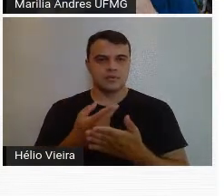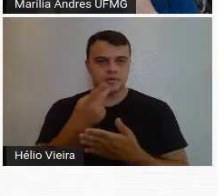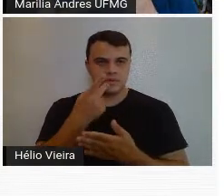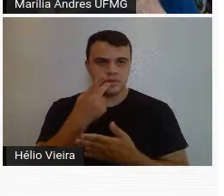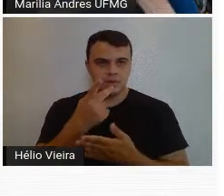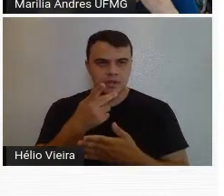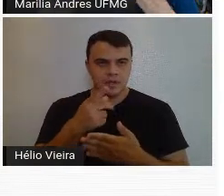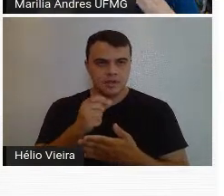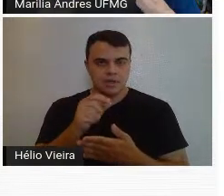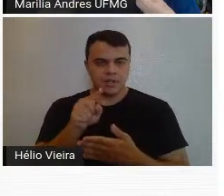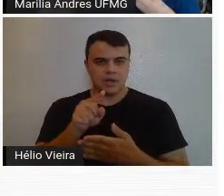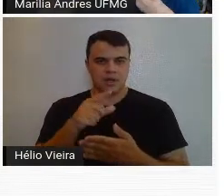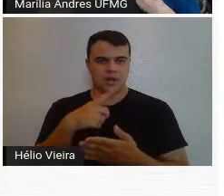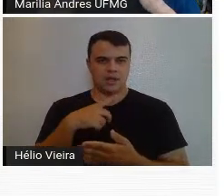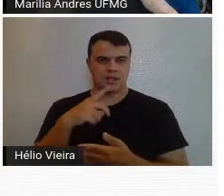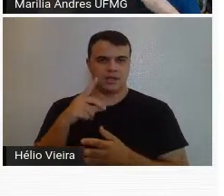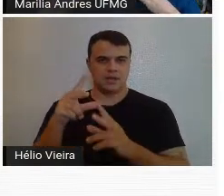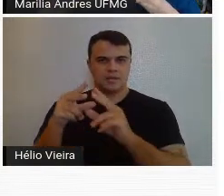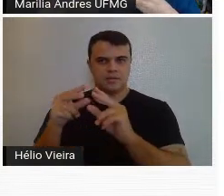Distrito Federal,